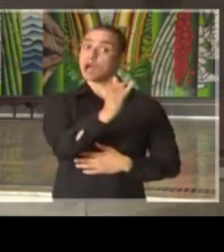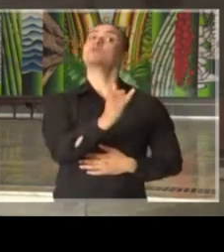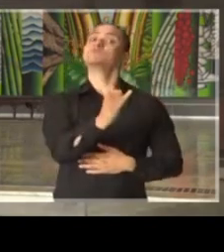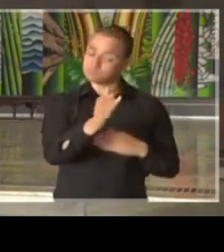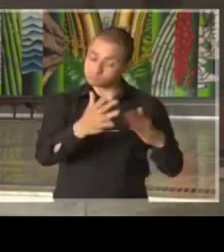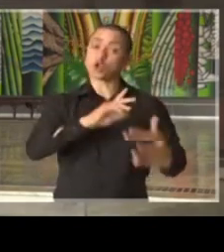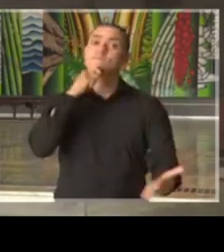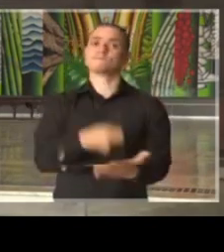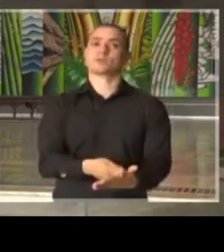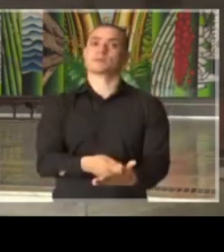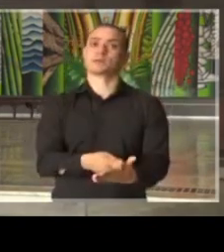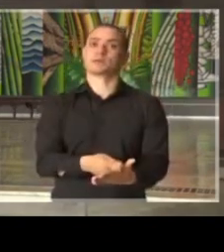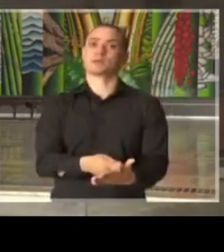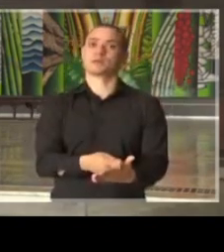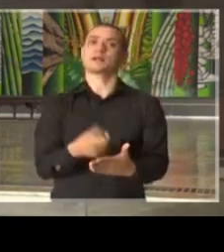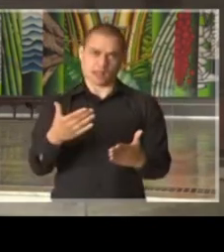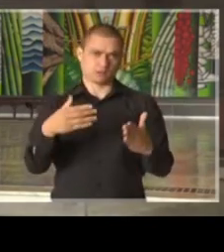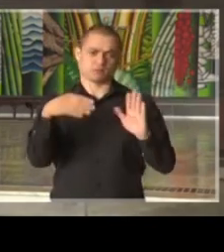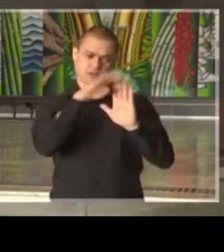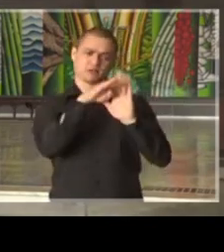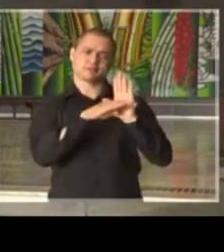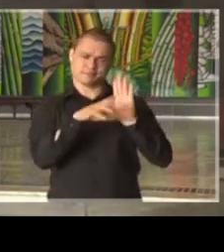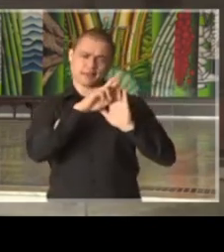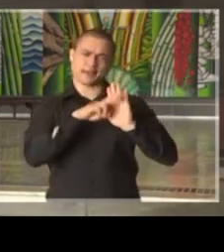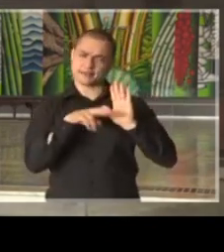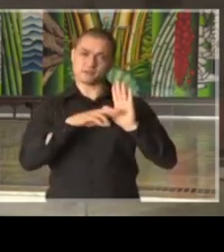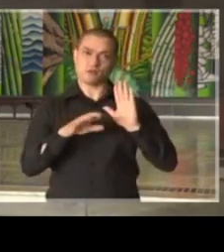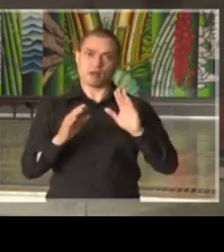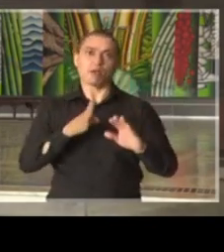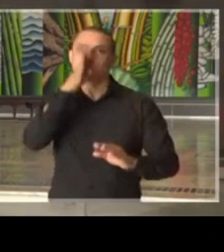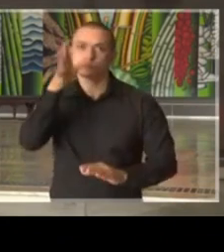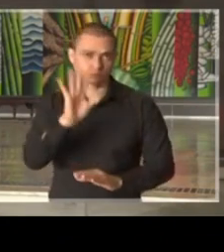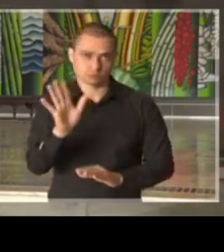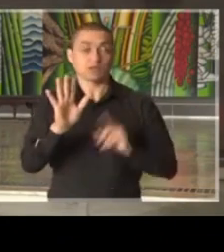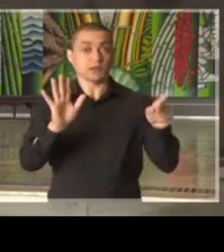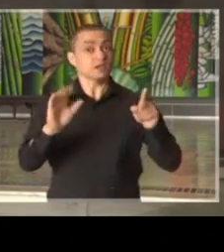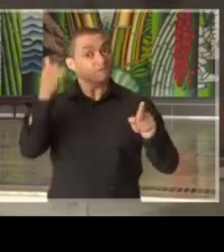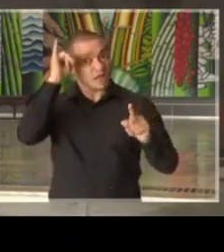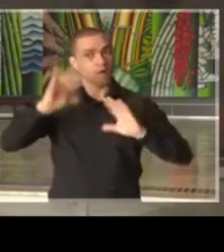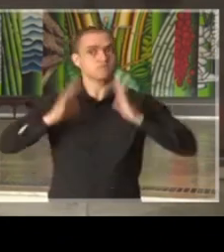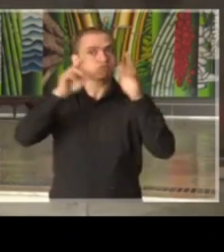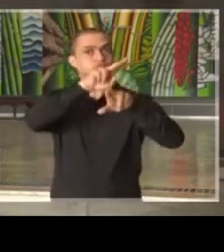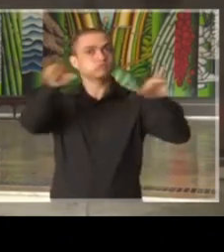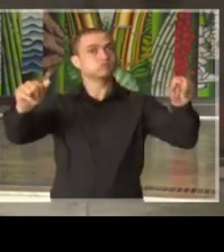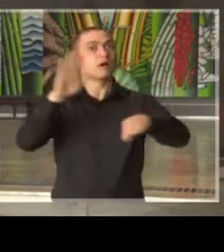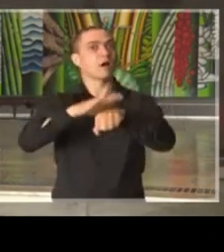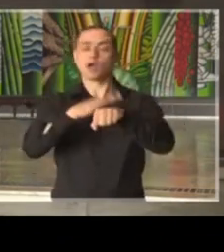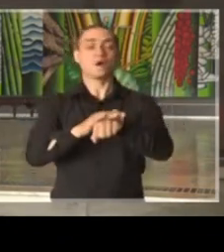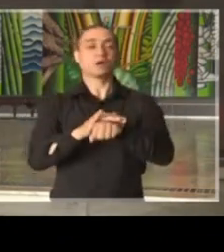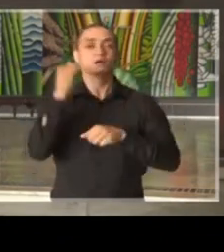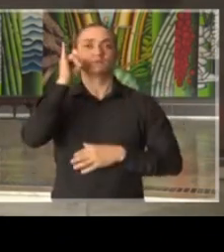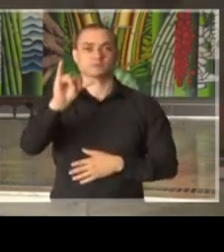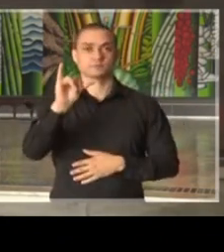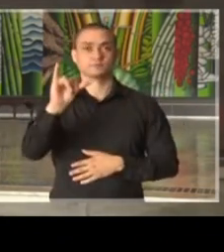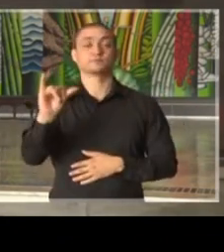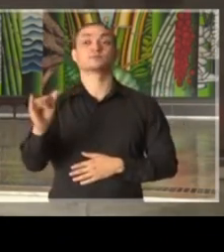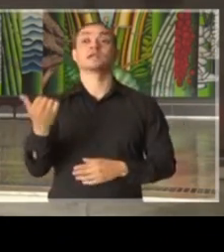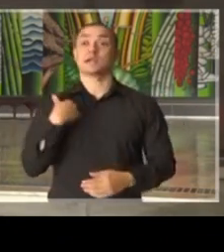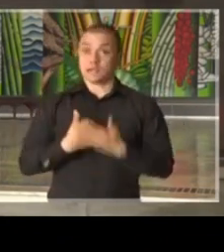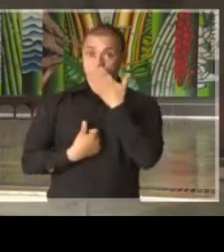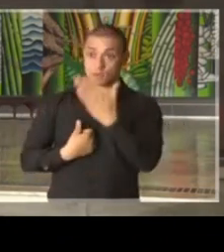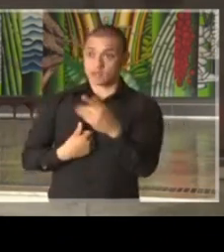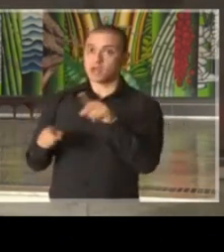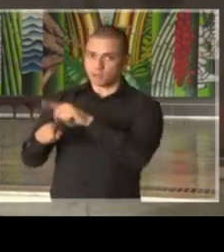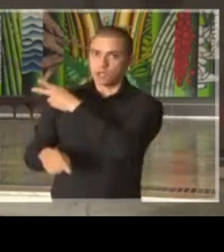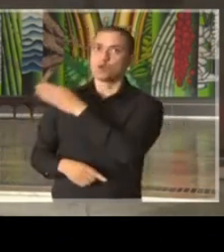determinação, evidentemente, dentro do protocolo, para evitar que manifestações dessa natureza venham a acontecer. E o meu repúdio, falo isso em nome